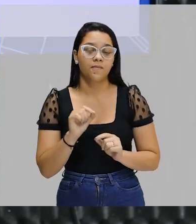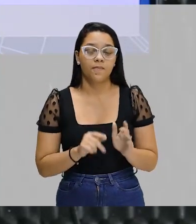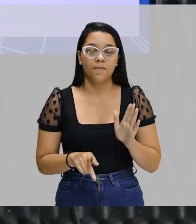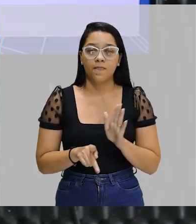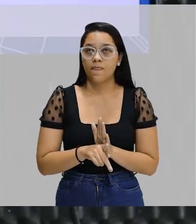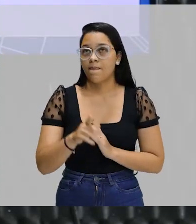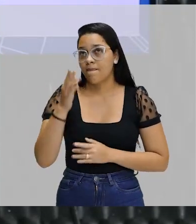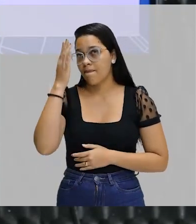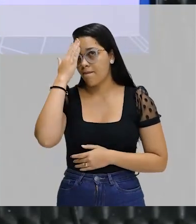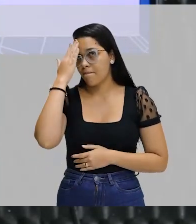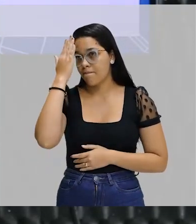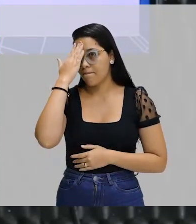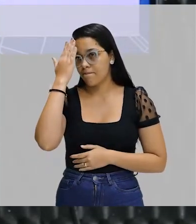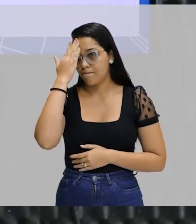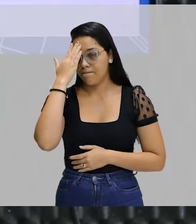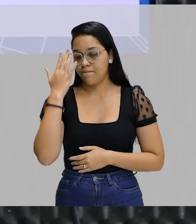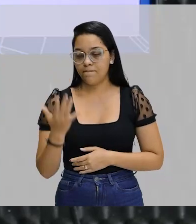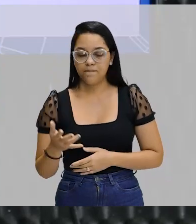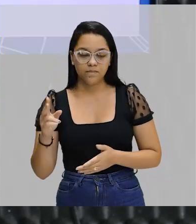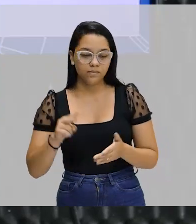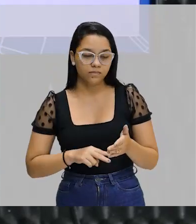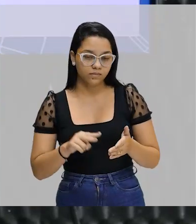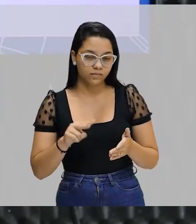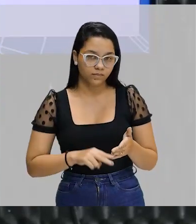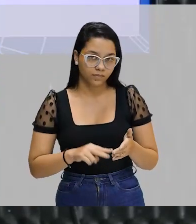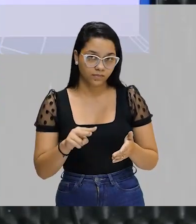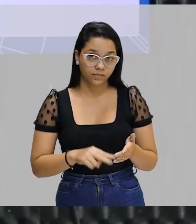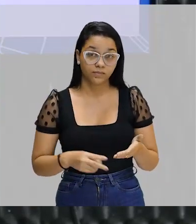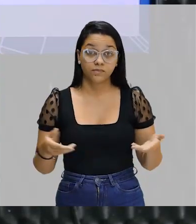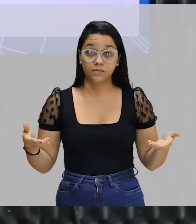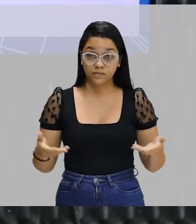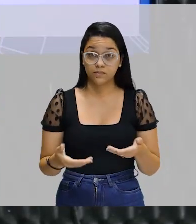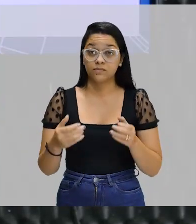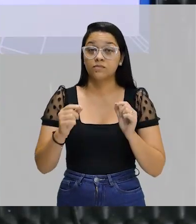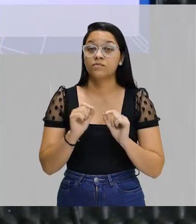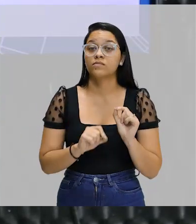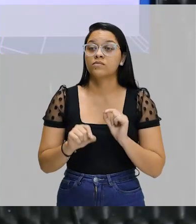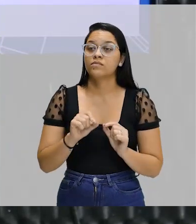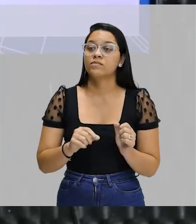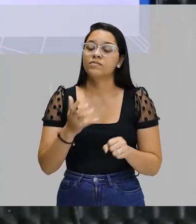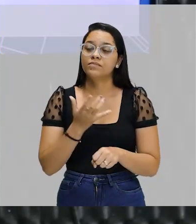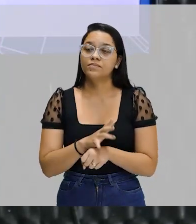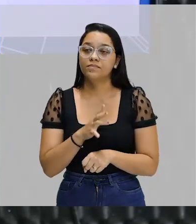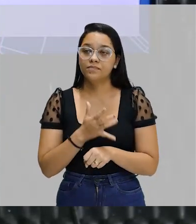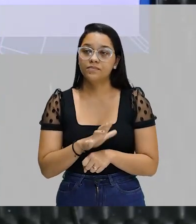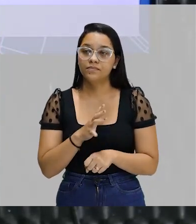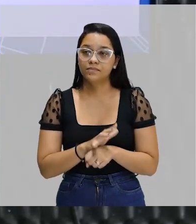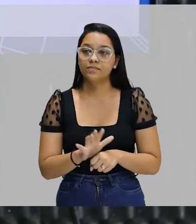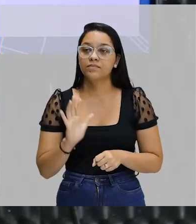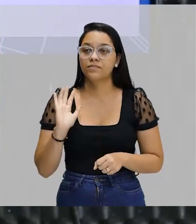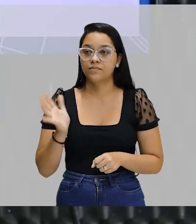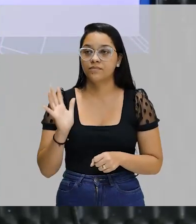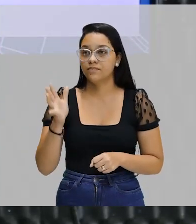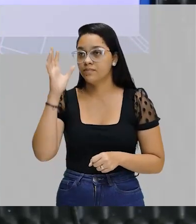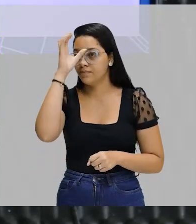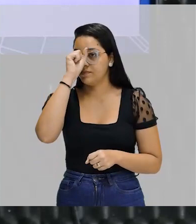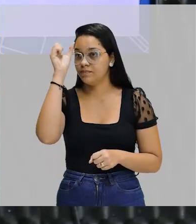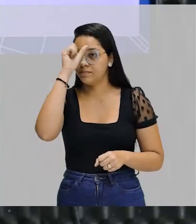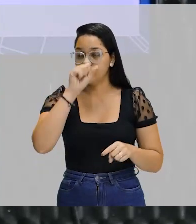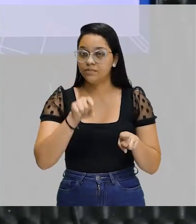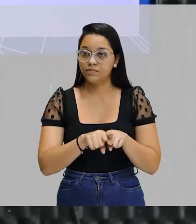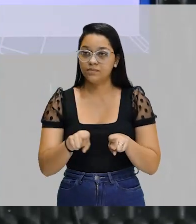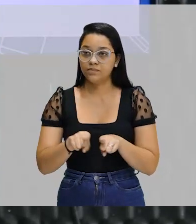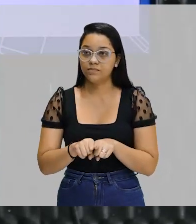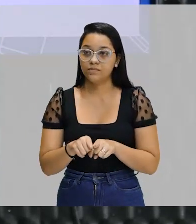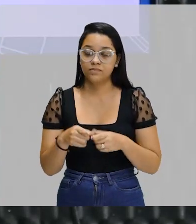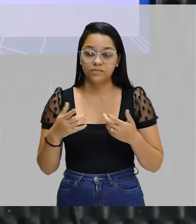entendimento, a partir da leitura. E hoje nós vamos exercitar aquilo que a gente já aprendeu e comentar